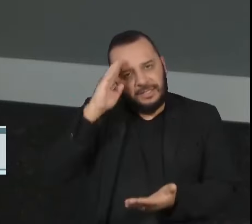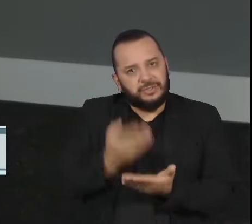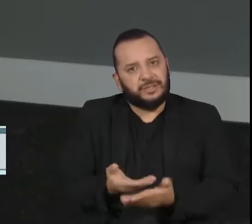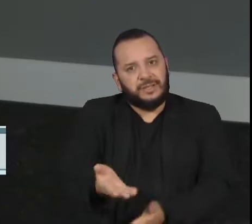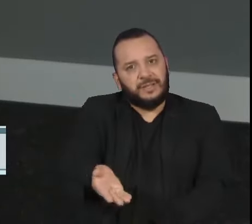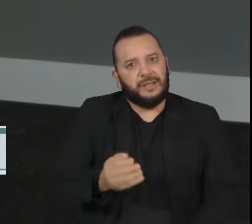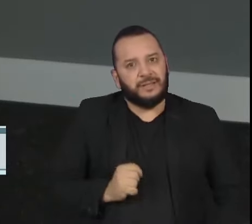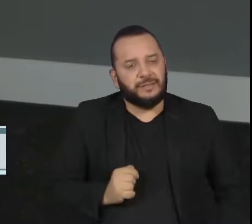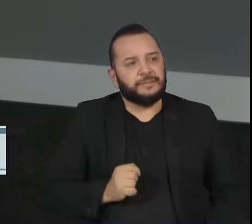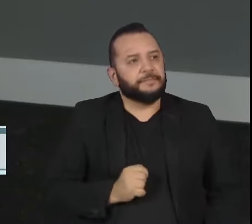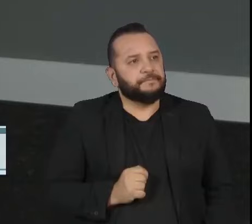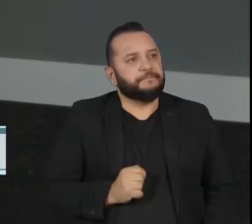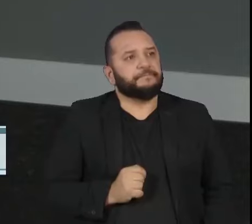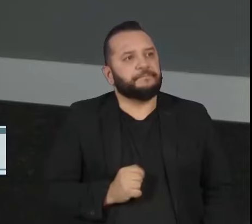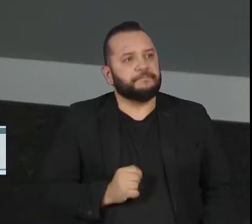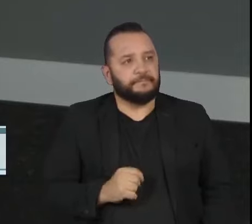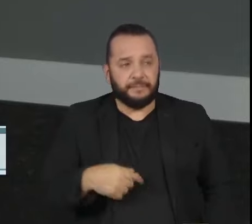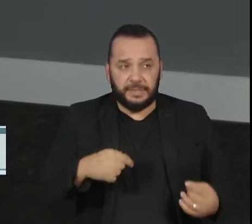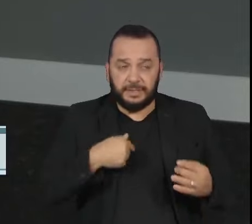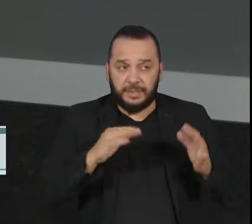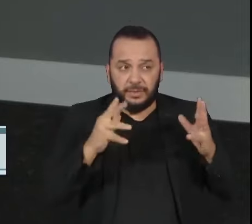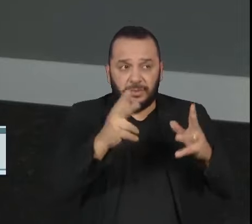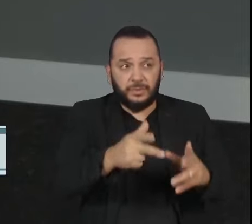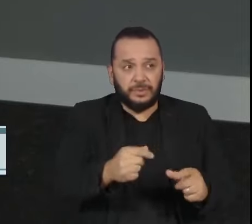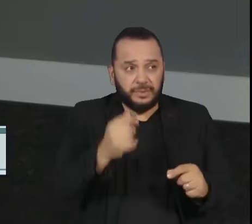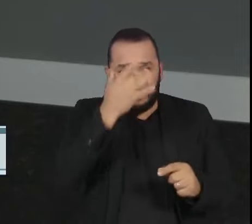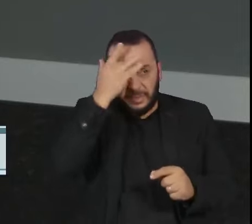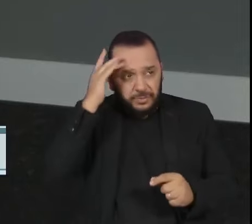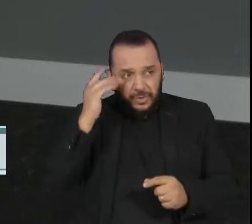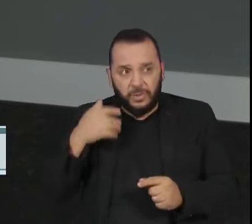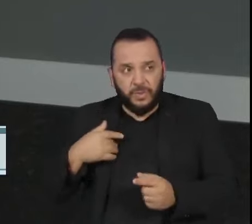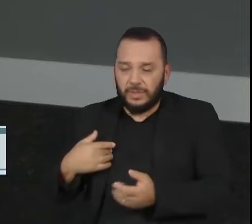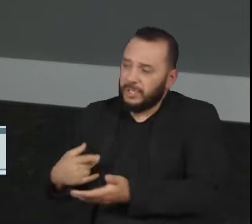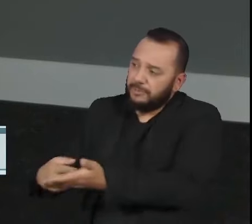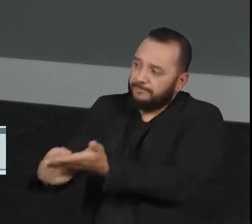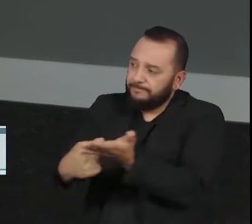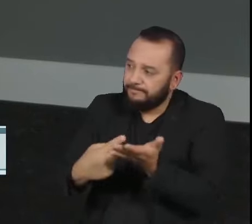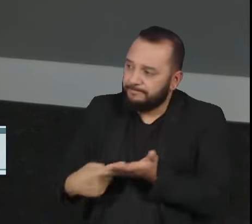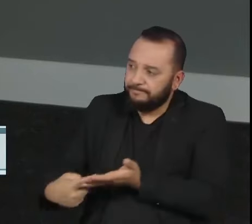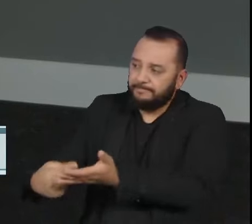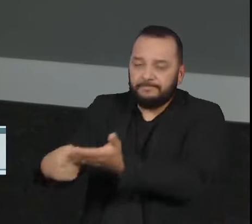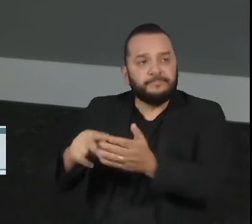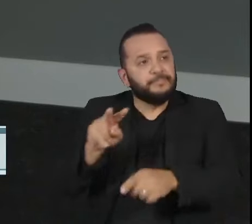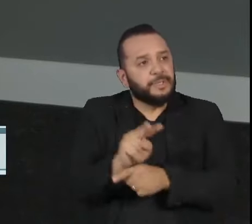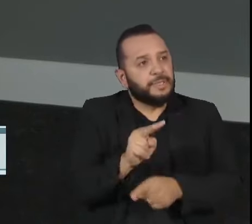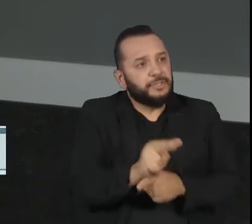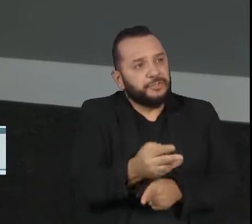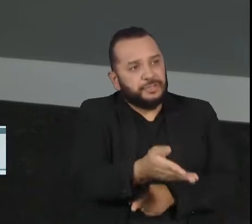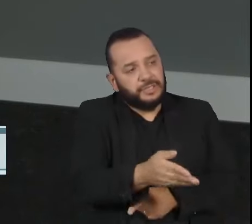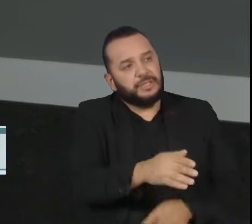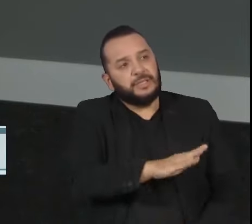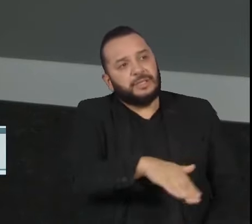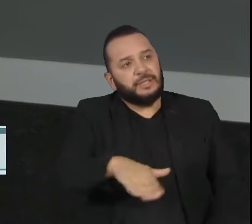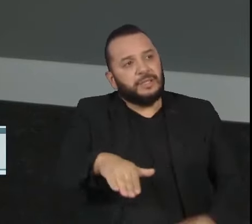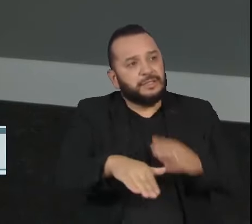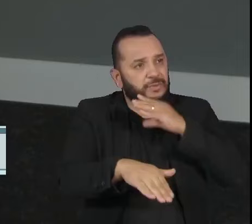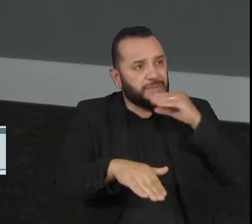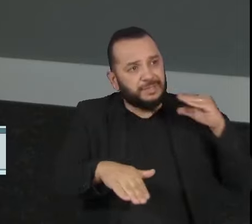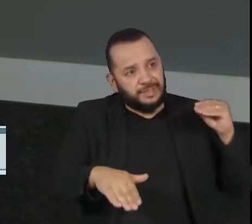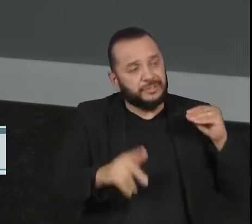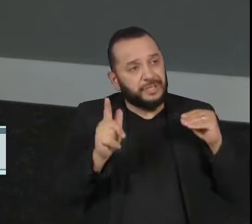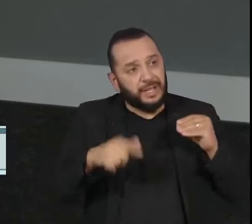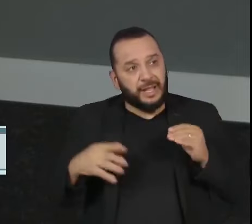espera engajamento de todo mundo na proteção, porque essa proteção da criança e do adolescente virá só em rede.